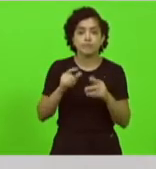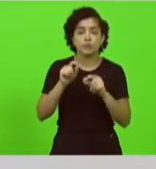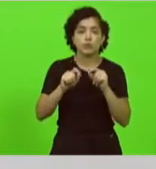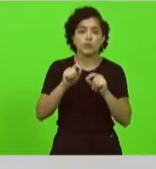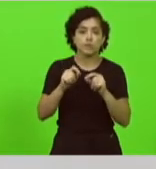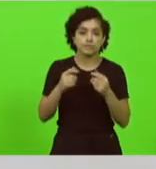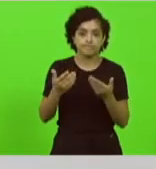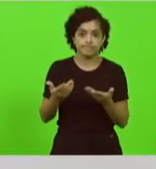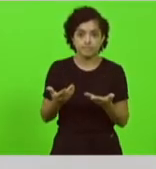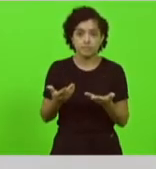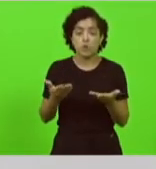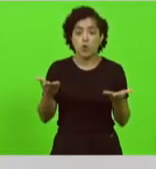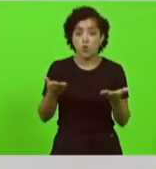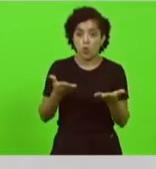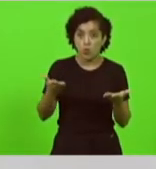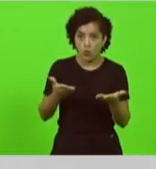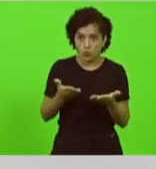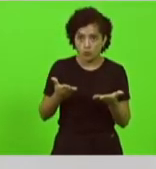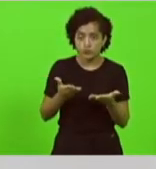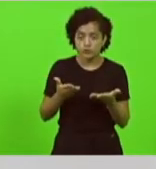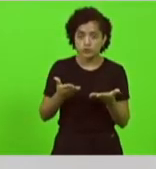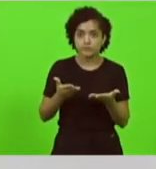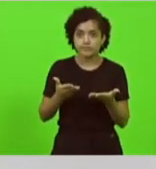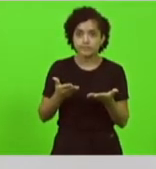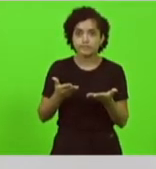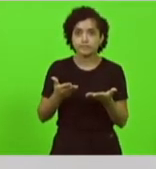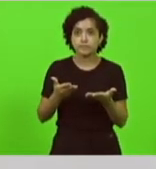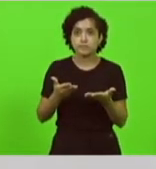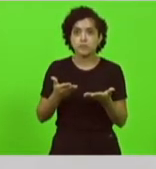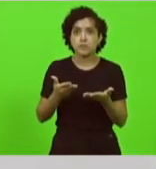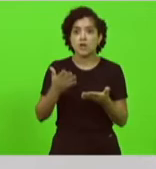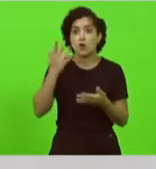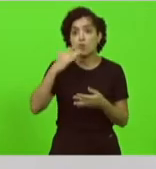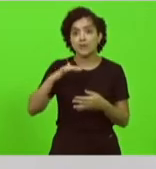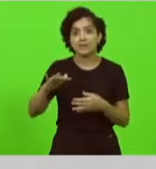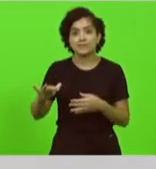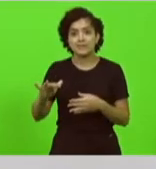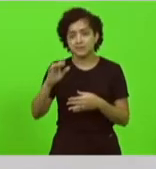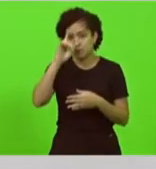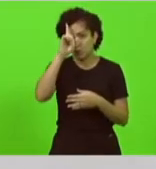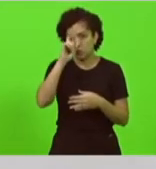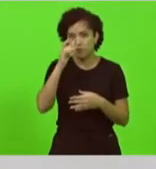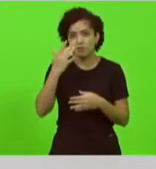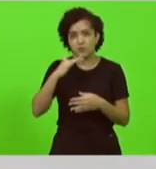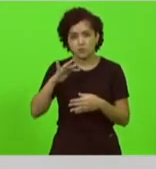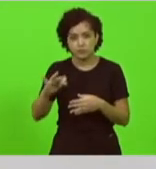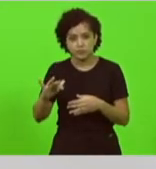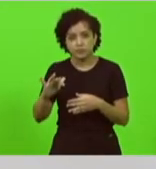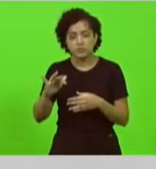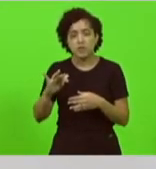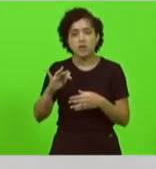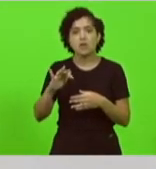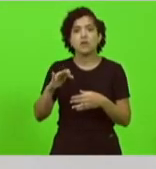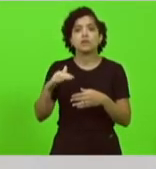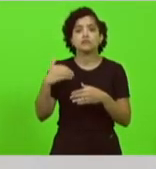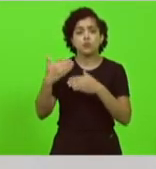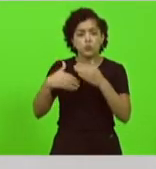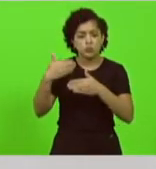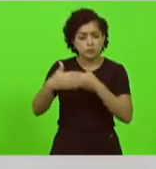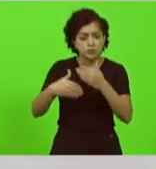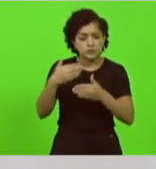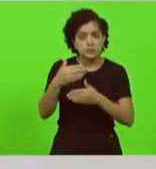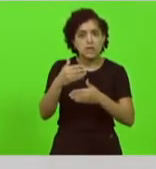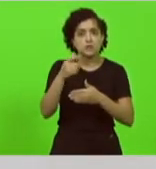hoje também está tendo alta uma criança no hospital infantil que eu acompanhei todo o processo deputado